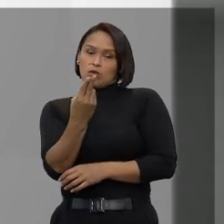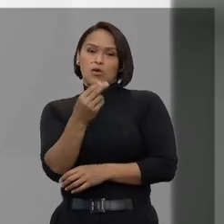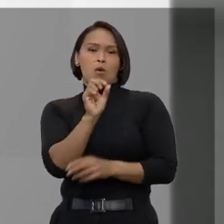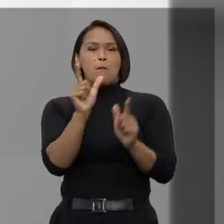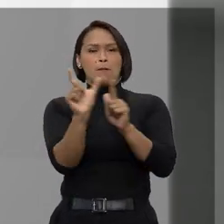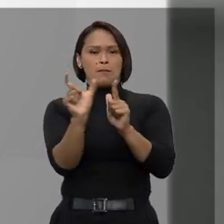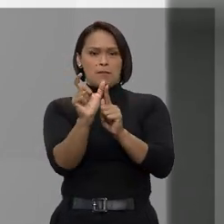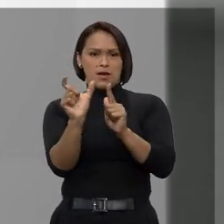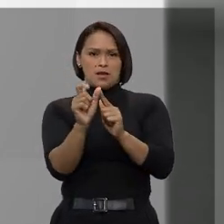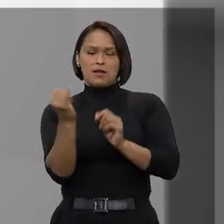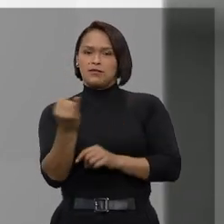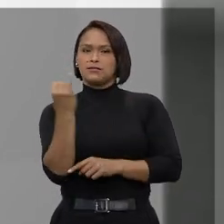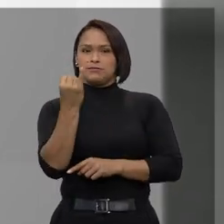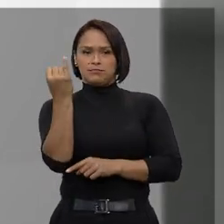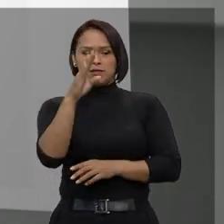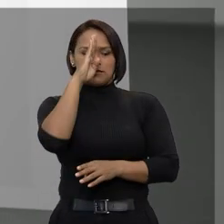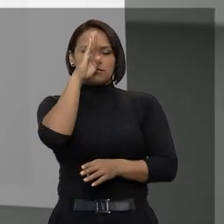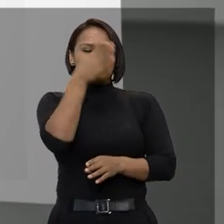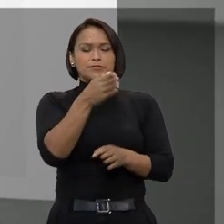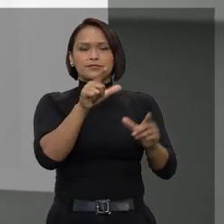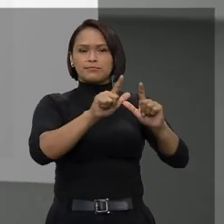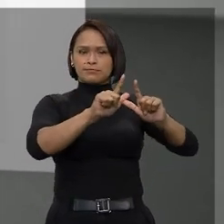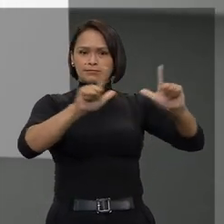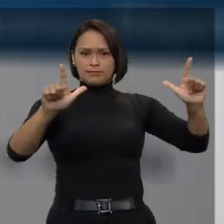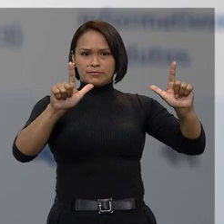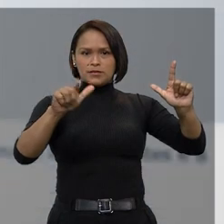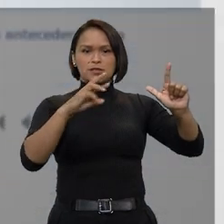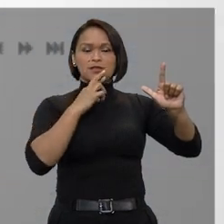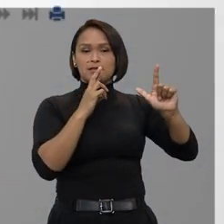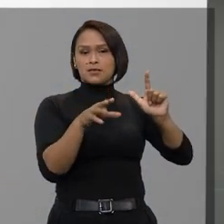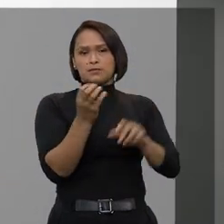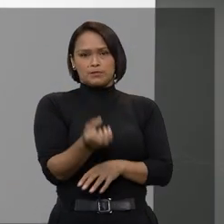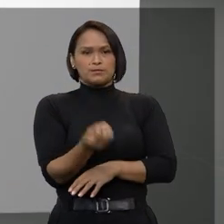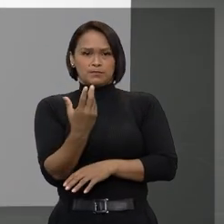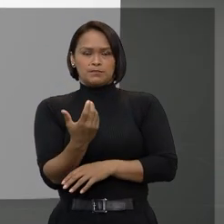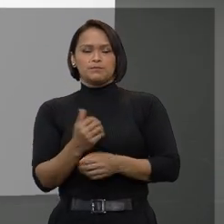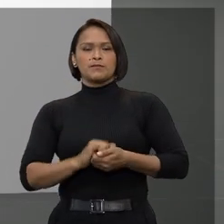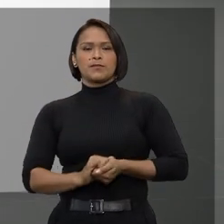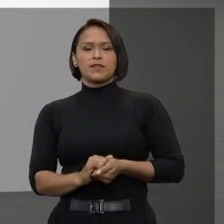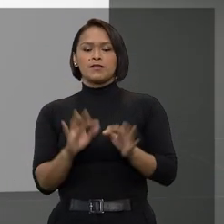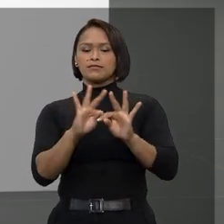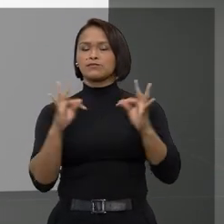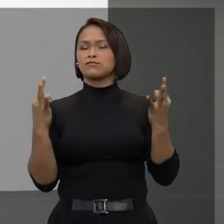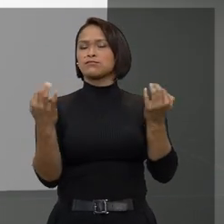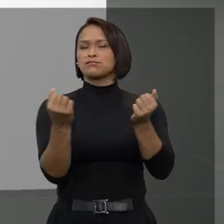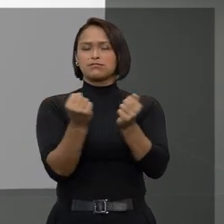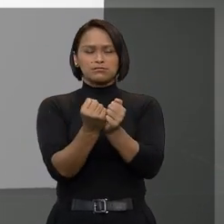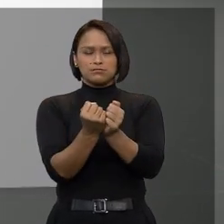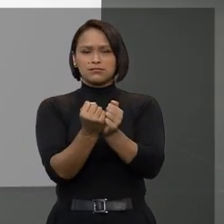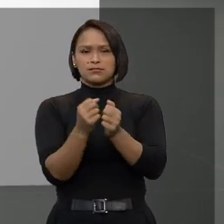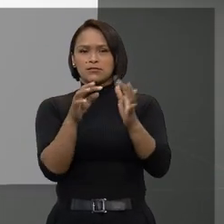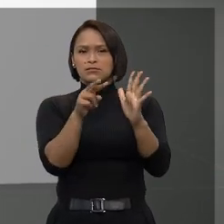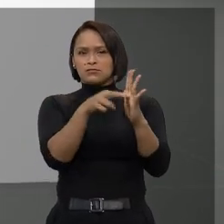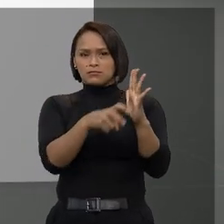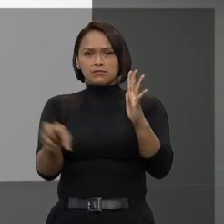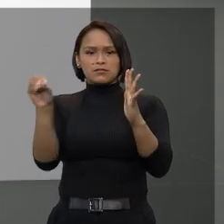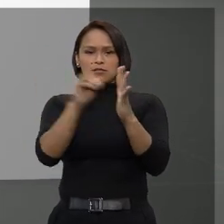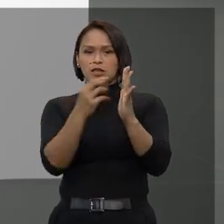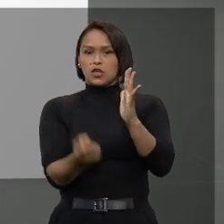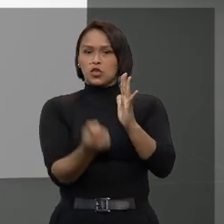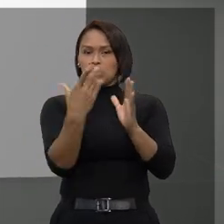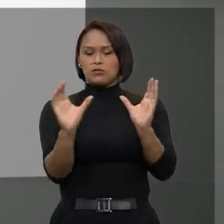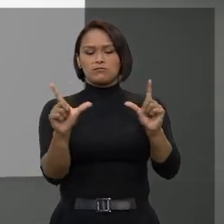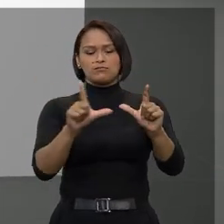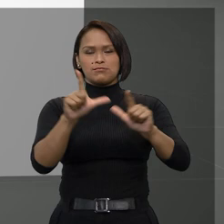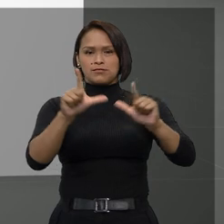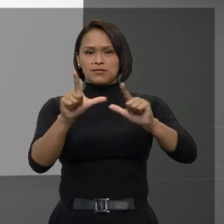ou digitando palavras-chave, você é direcionado para a página de resultados. Ela reúne todos os dados da súmula em